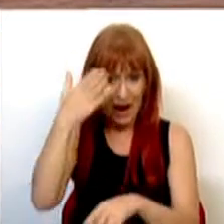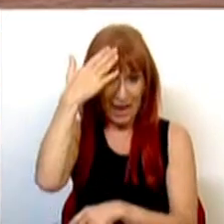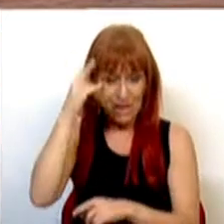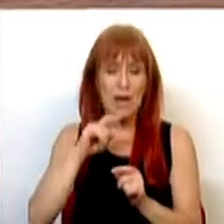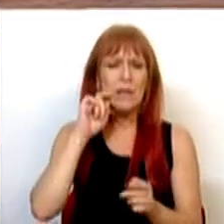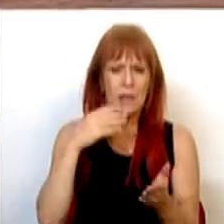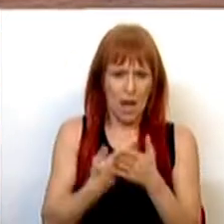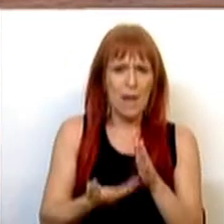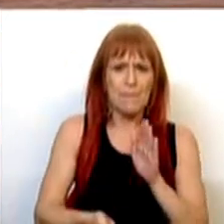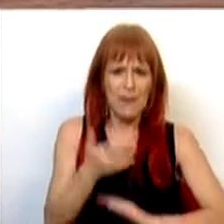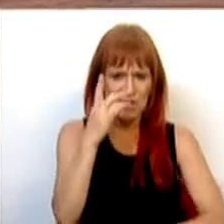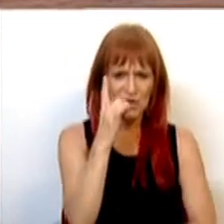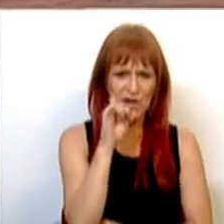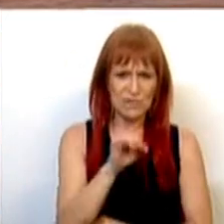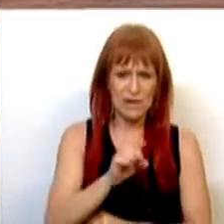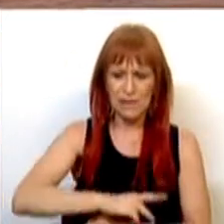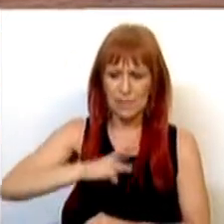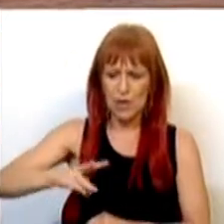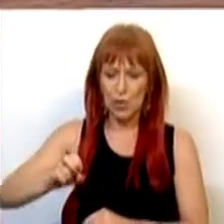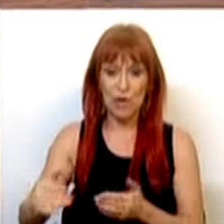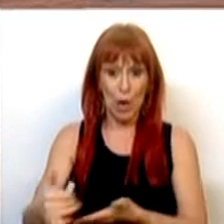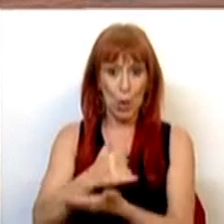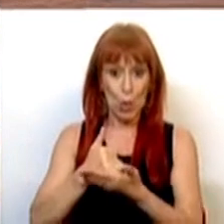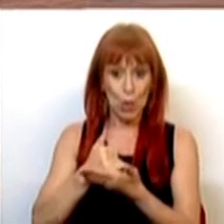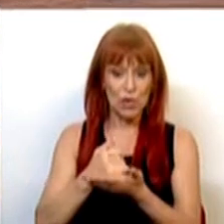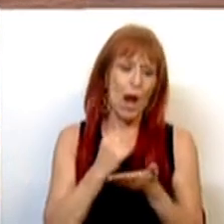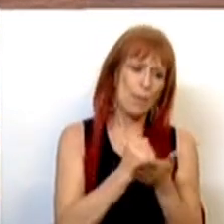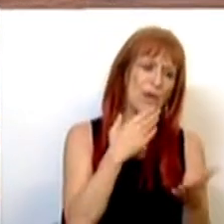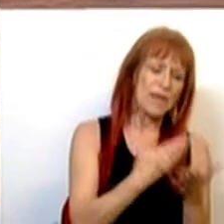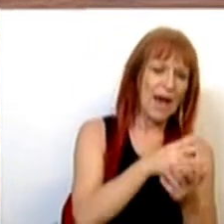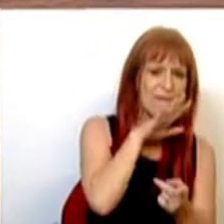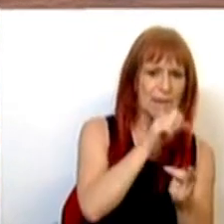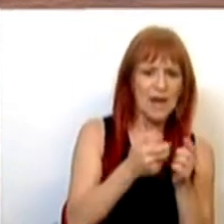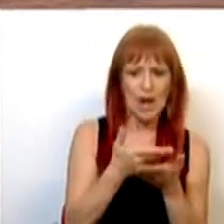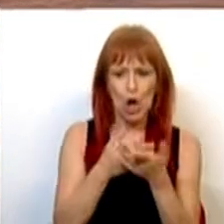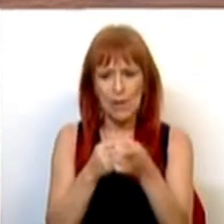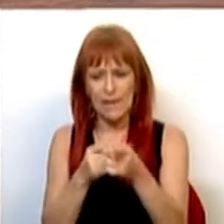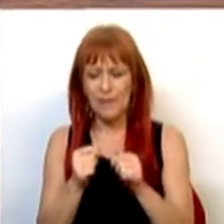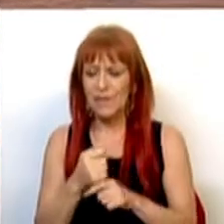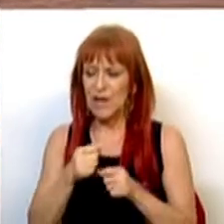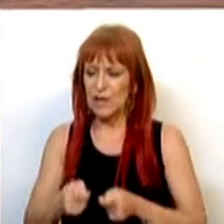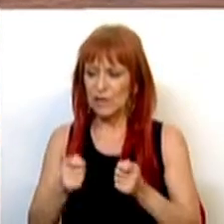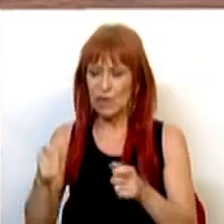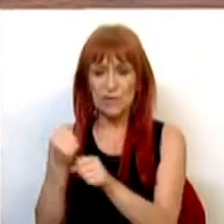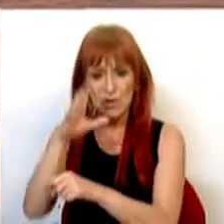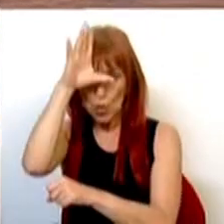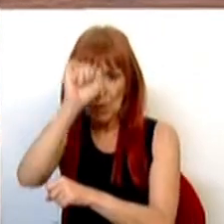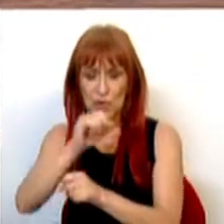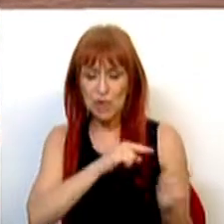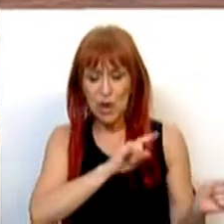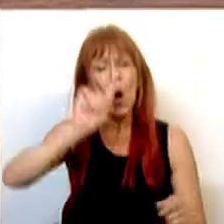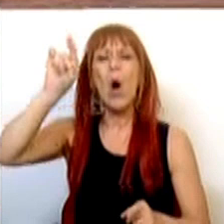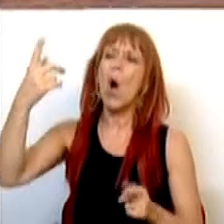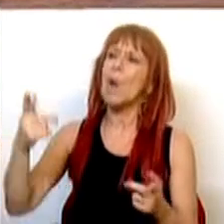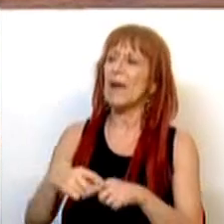irá assegurar mais 6 mil milhões de euros de recursos para apoiar as famílias, a economia, o investimento e os serviços públicos, ao